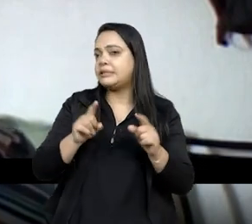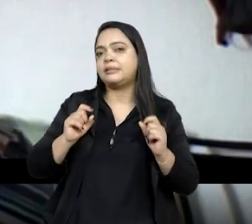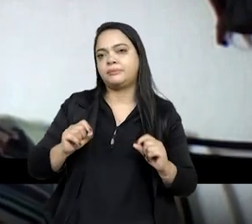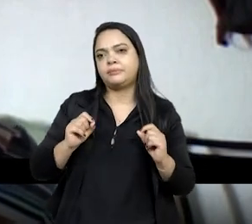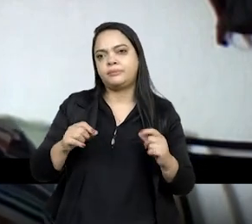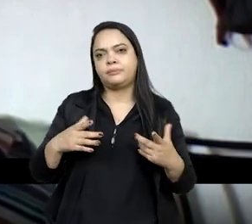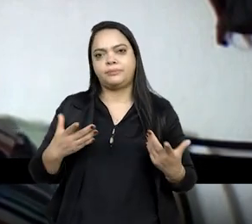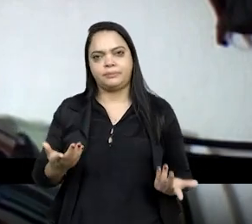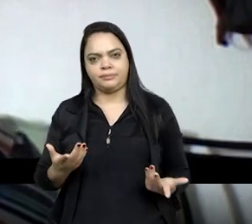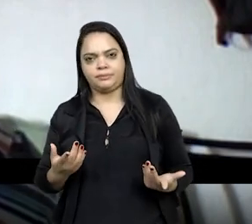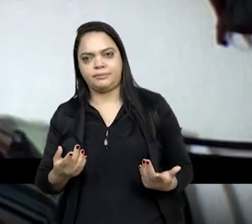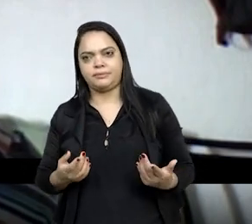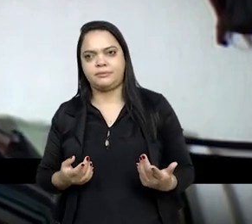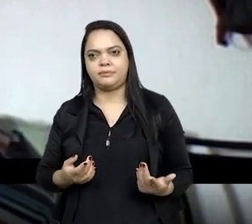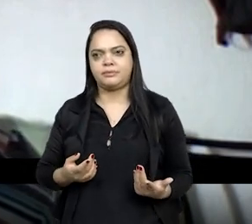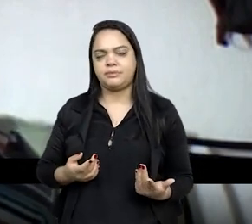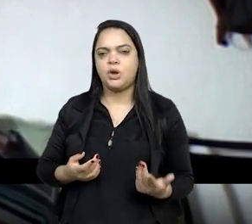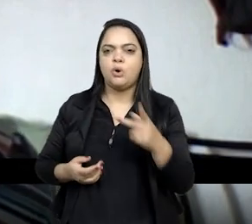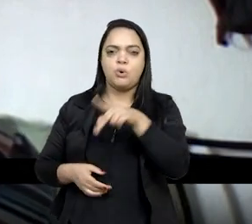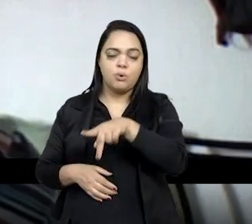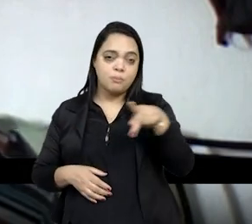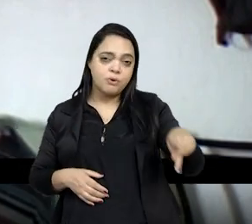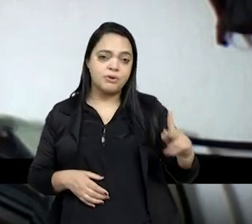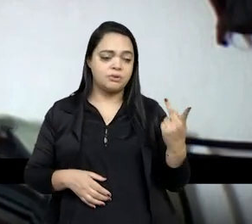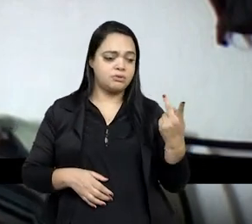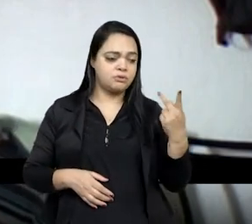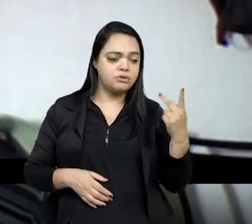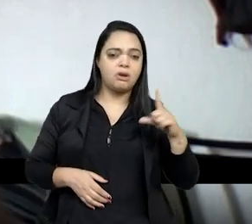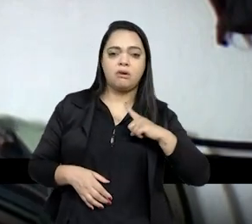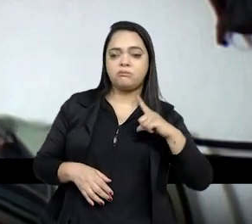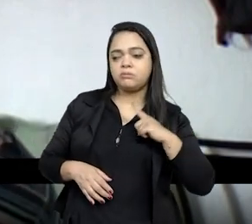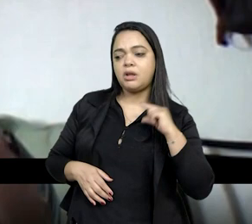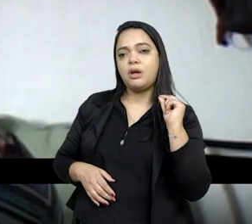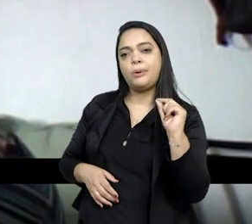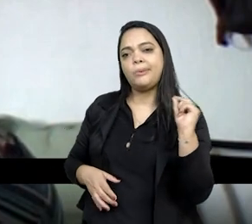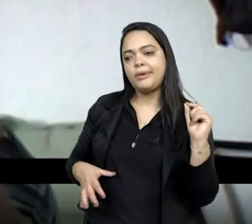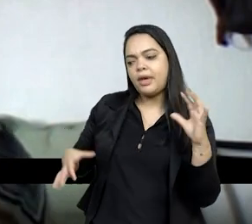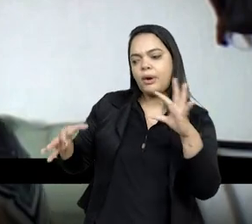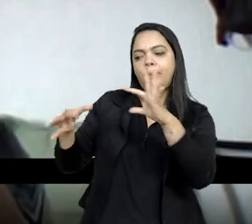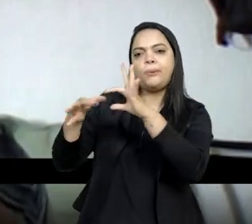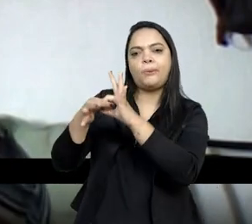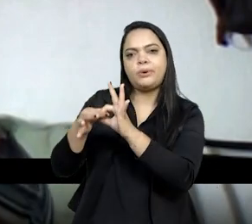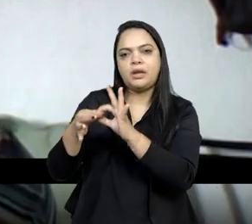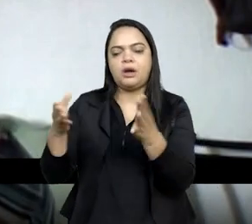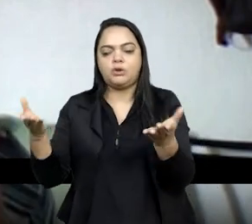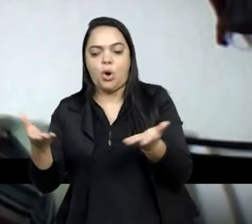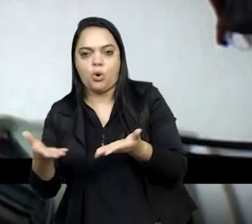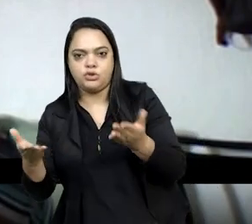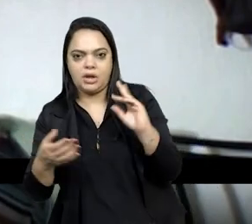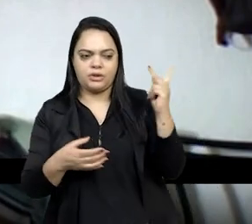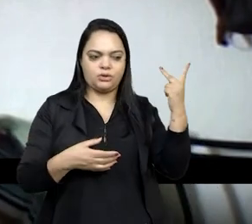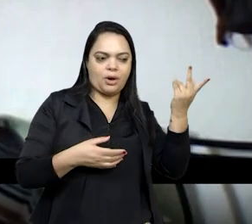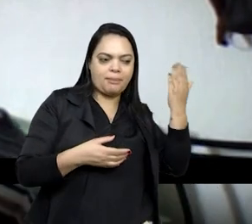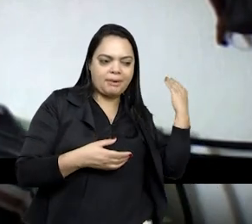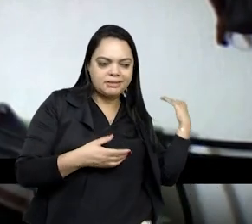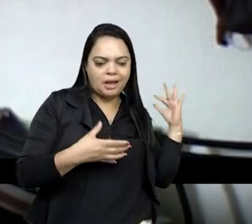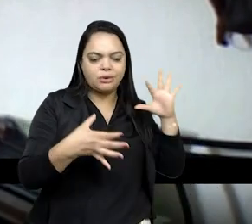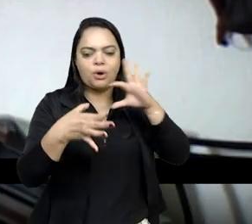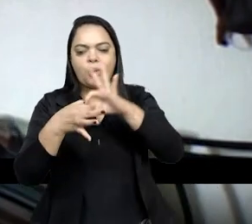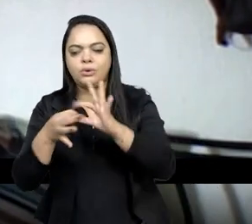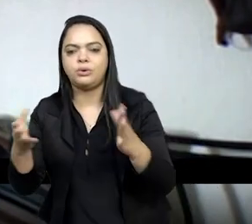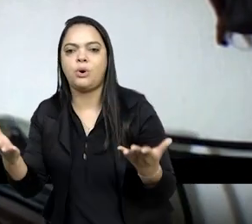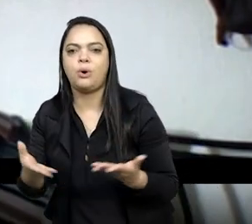pontes que o professor de história faz com a história do tempo presente, né? Para,